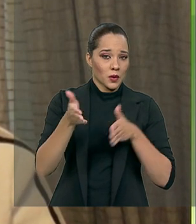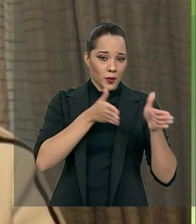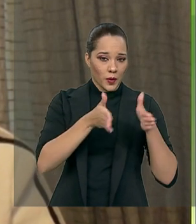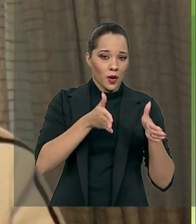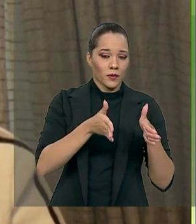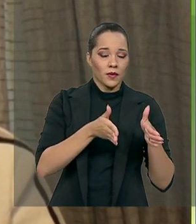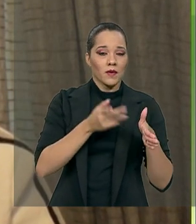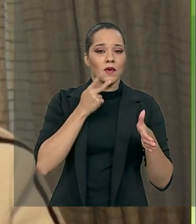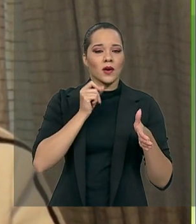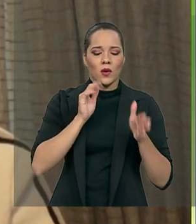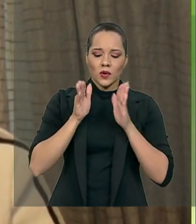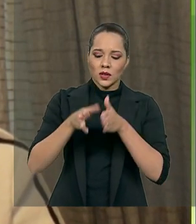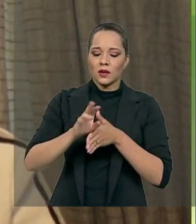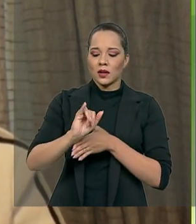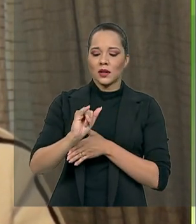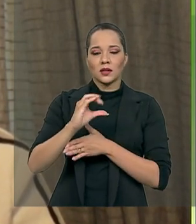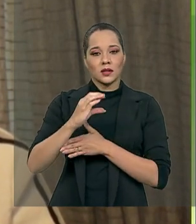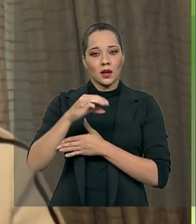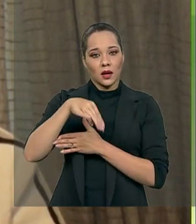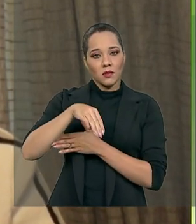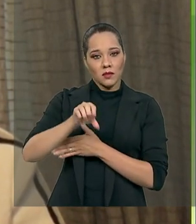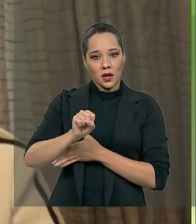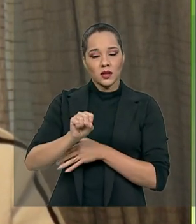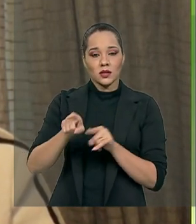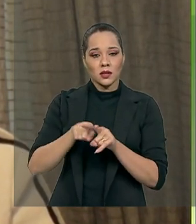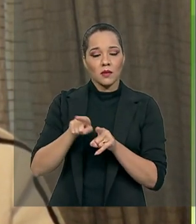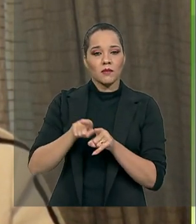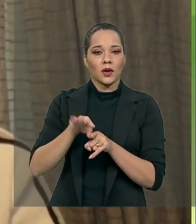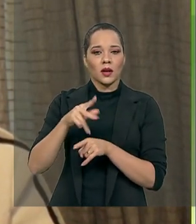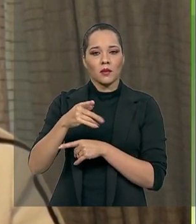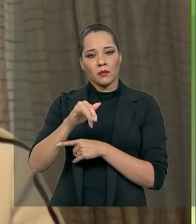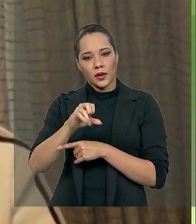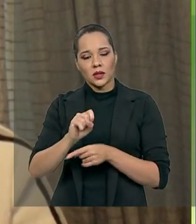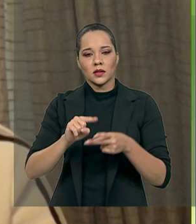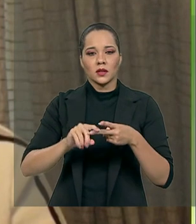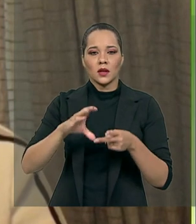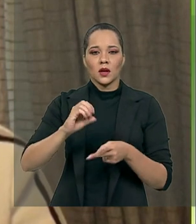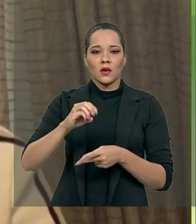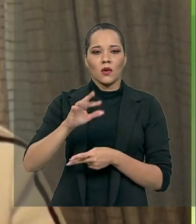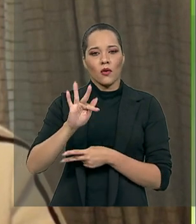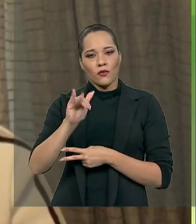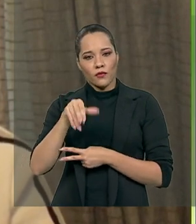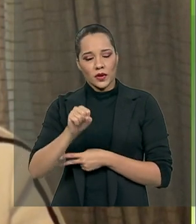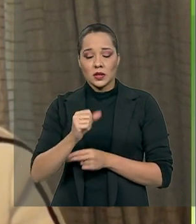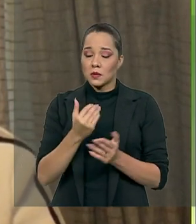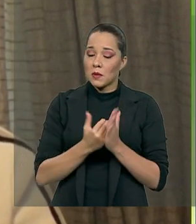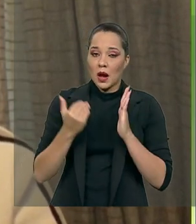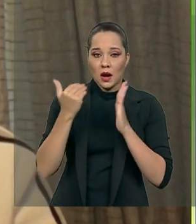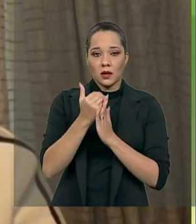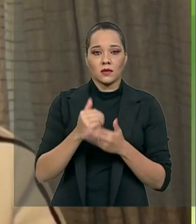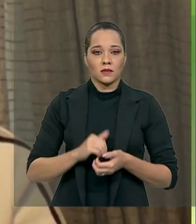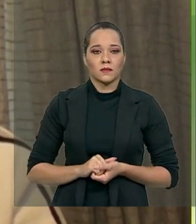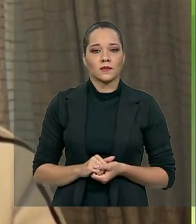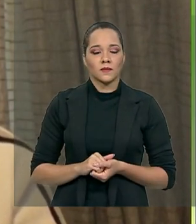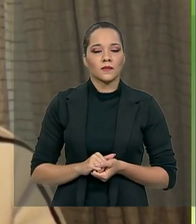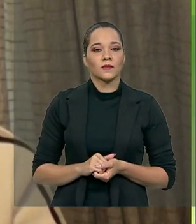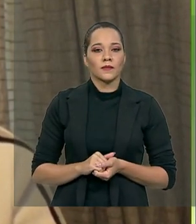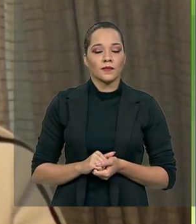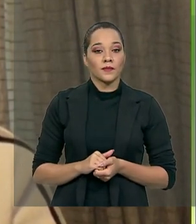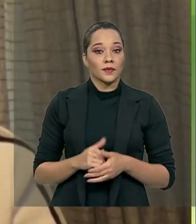se concentra no ICMS e nas contribuições ao PIS e a COFINS com maior ênfase. Então,